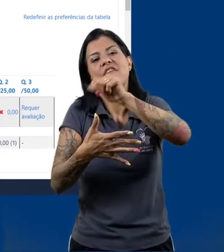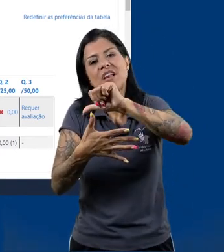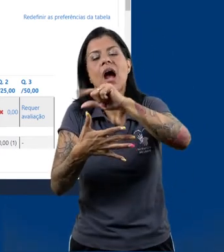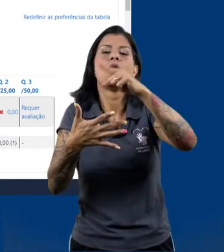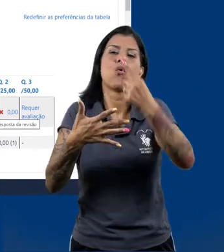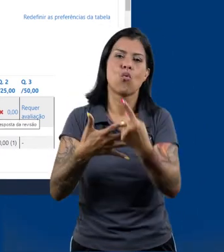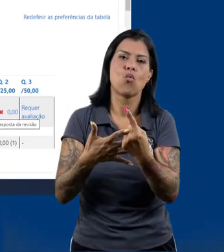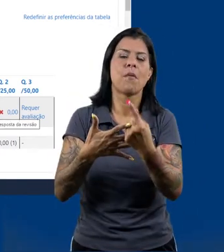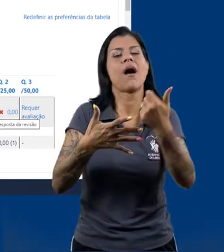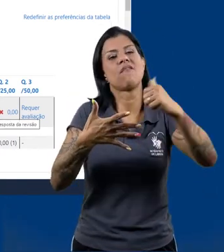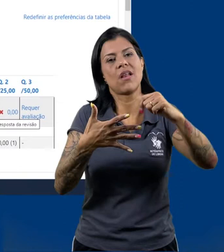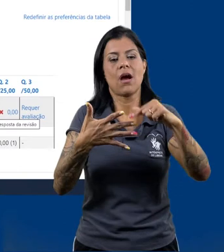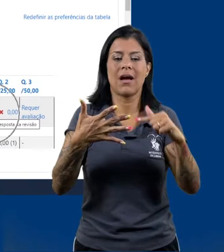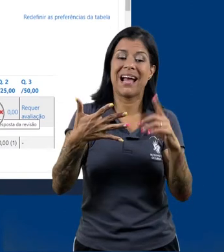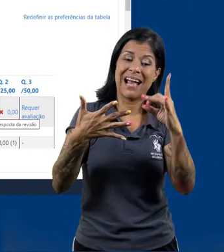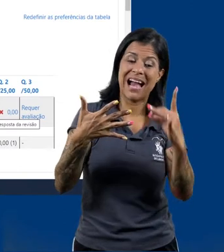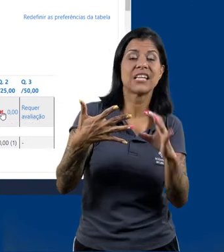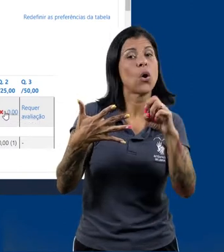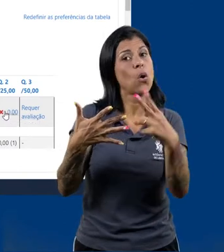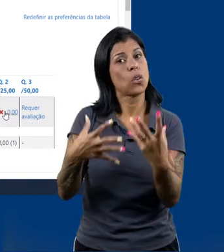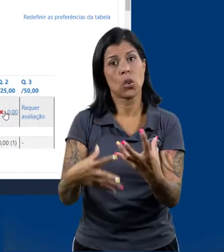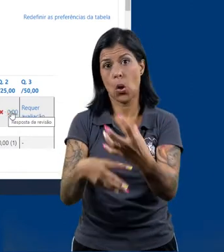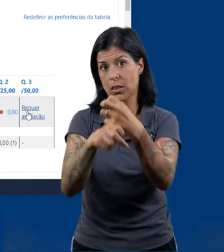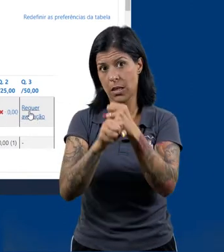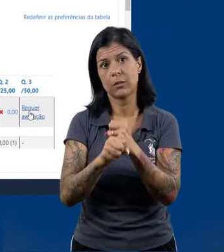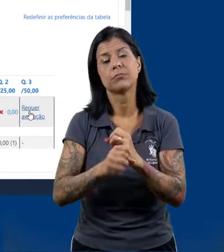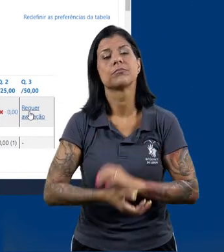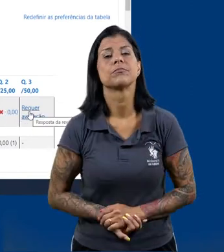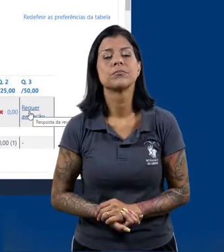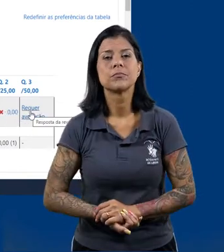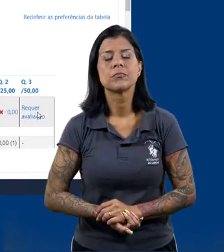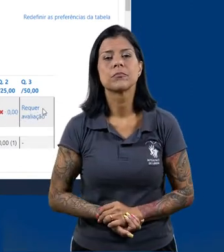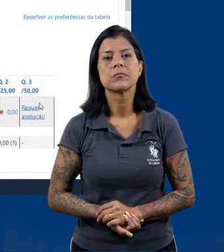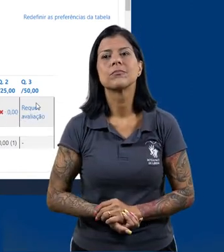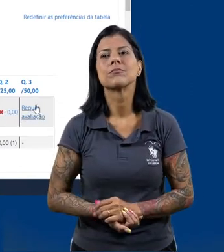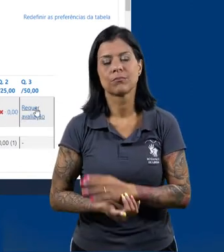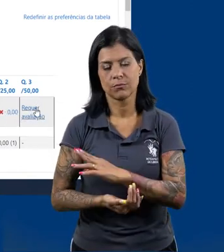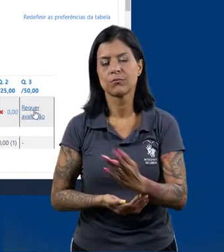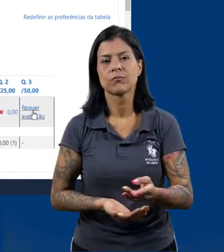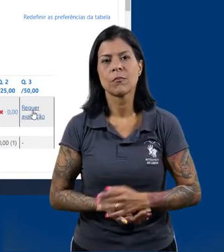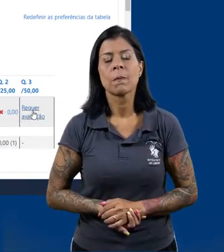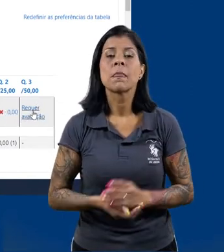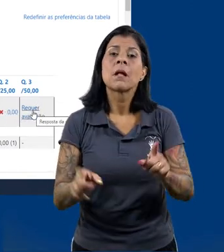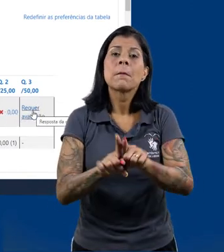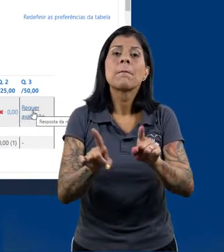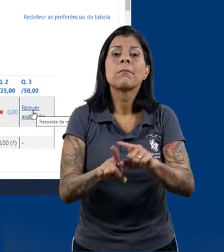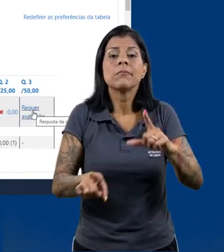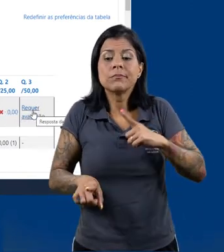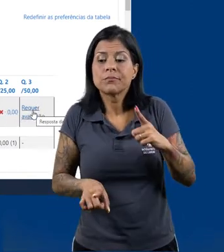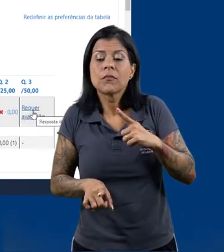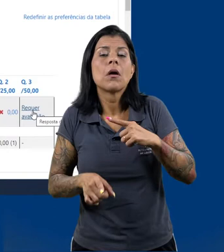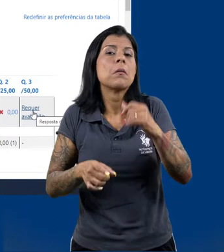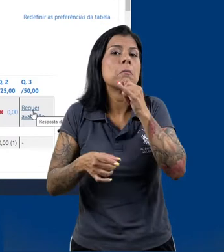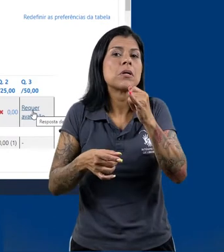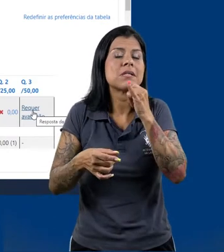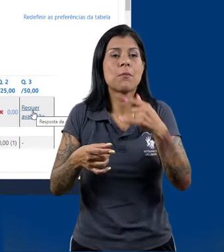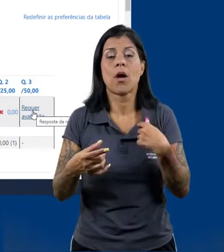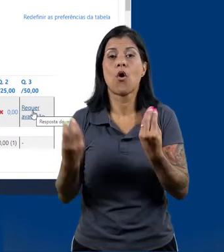clicando sobre as notas. Bem como nesse requer avaliação da terceira questão,